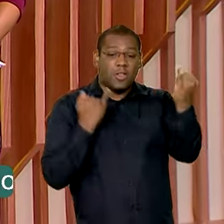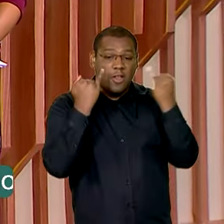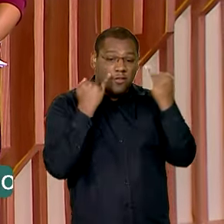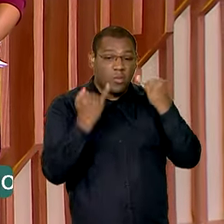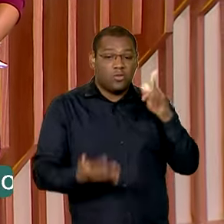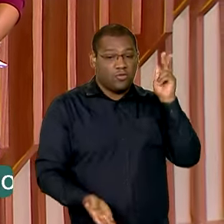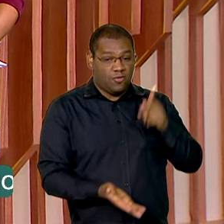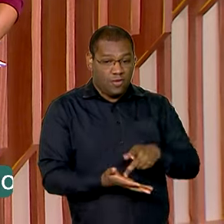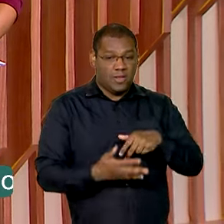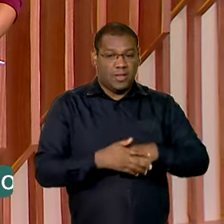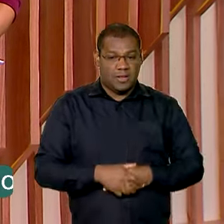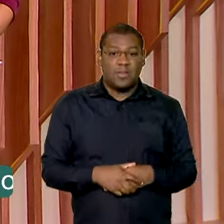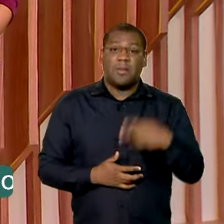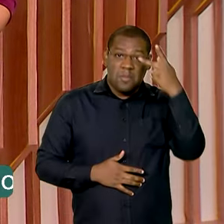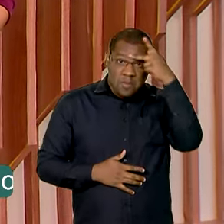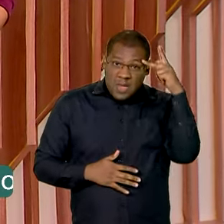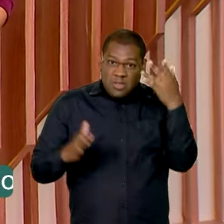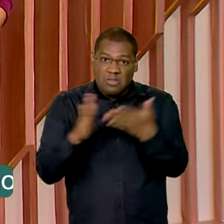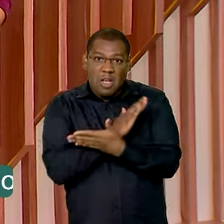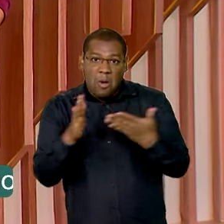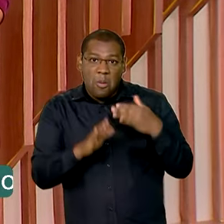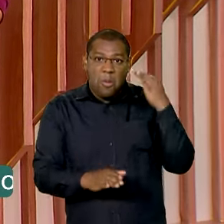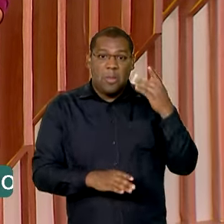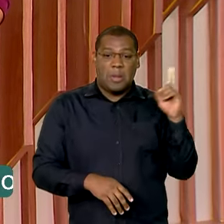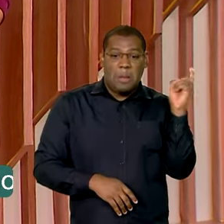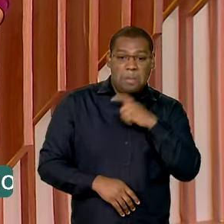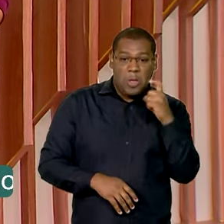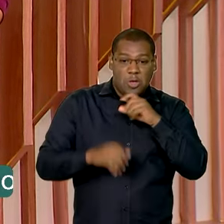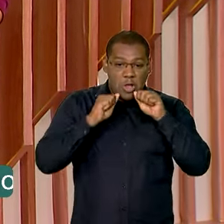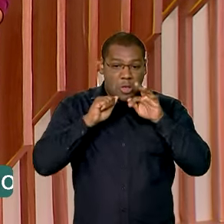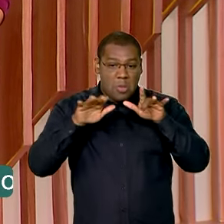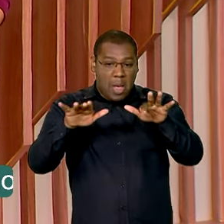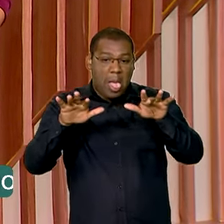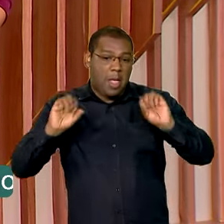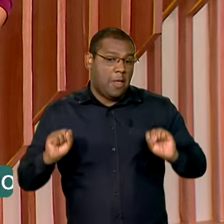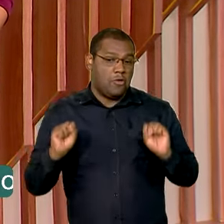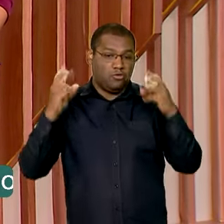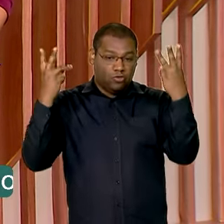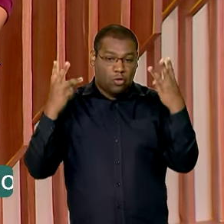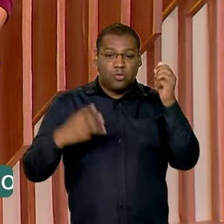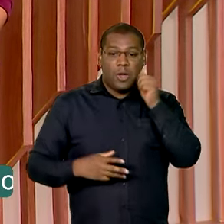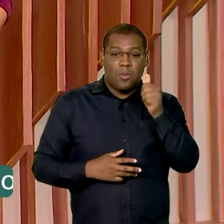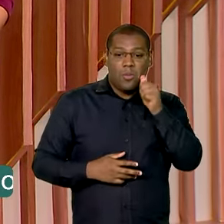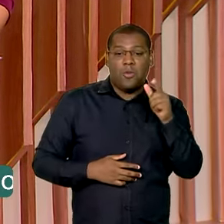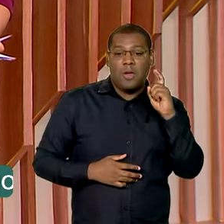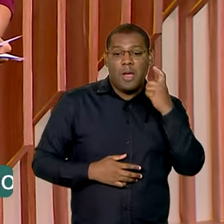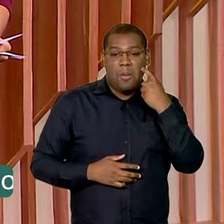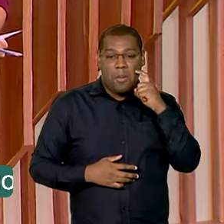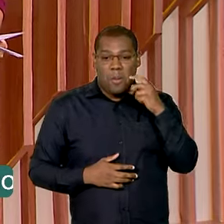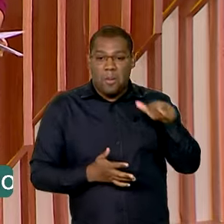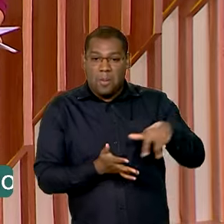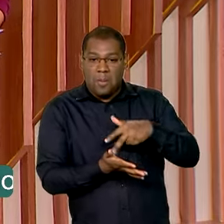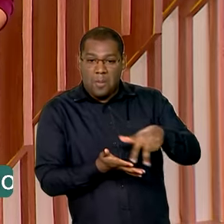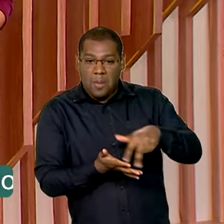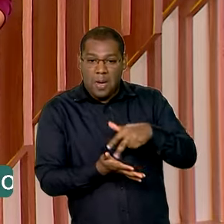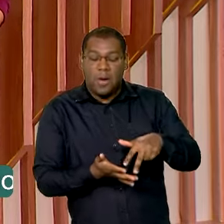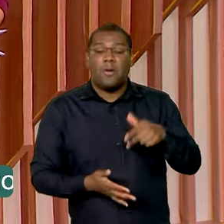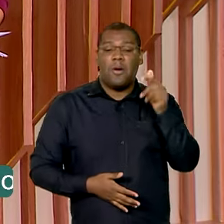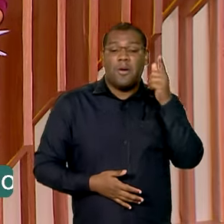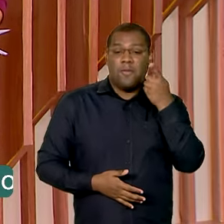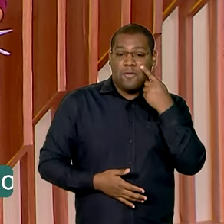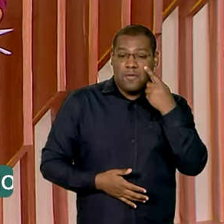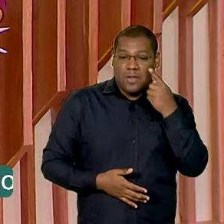divulgadas na internet sobre o show da cantora Madonna realizado no Rio de Janeiro no último sábado. Veja na reportagem de